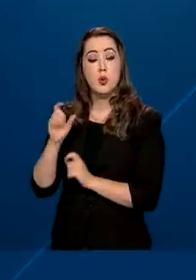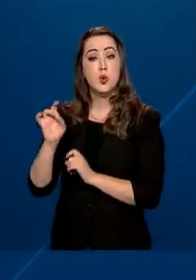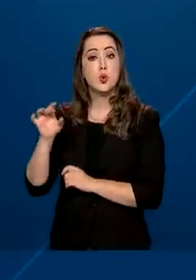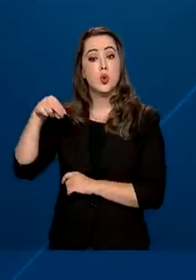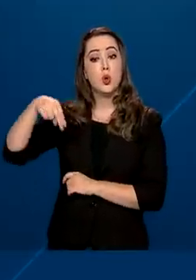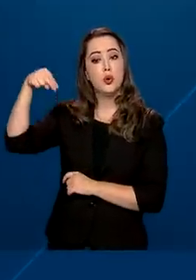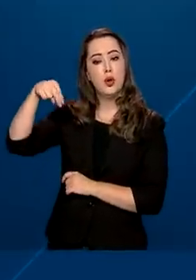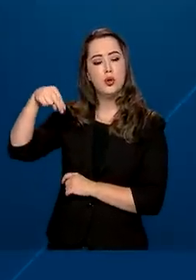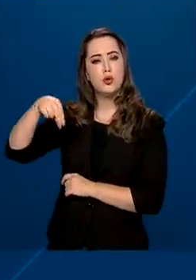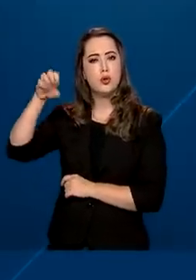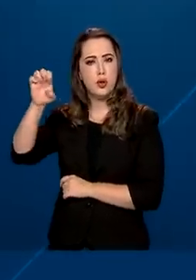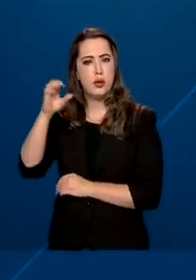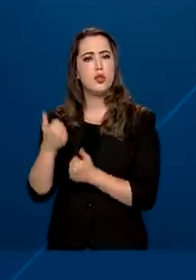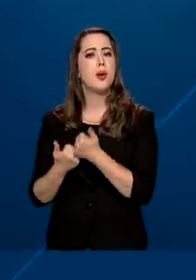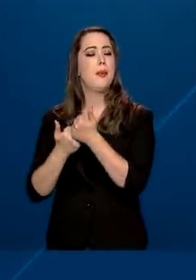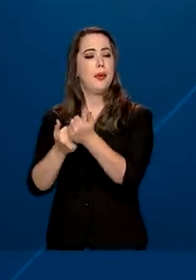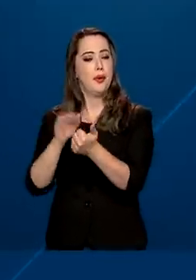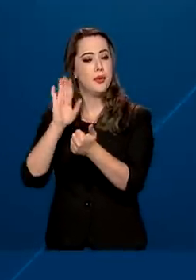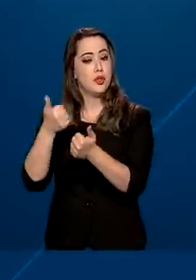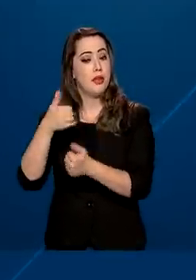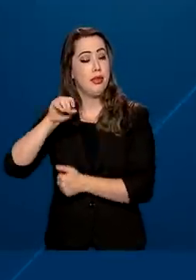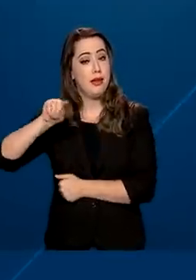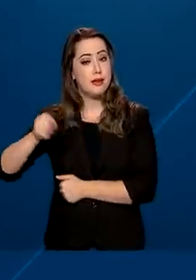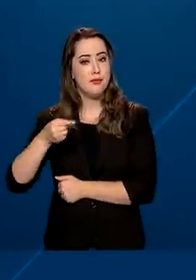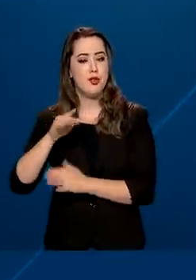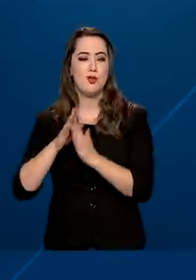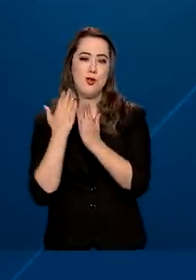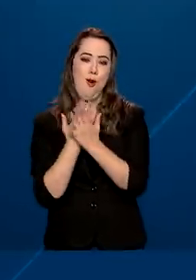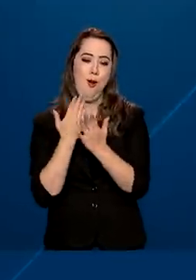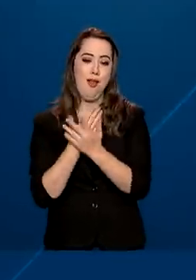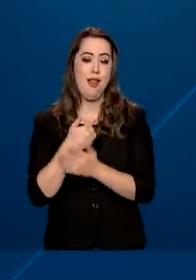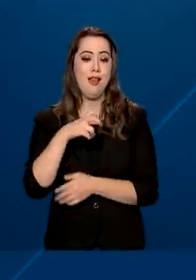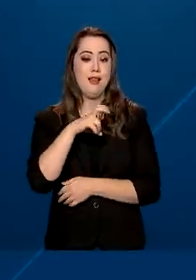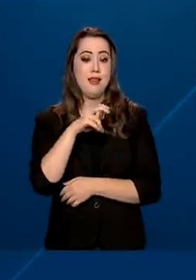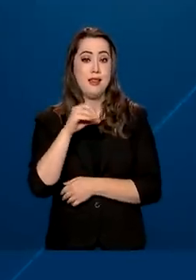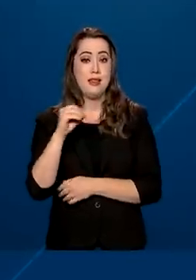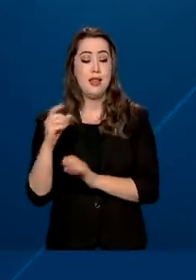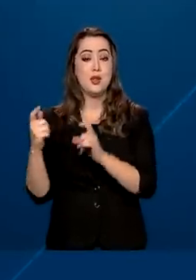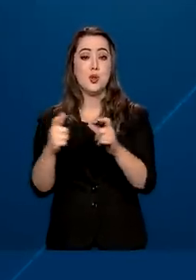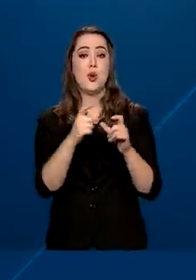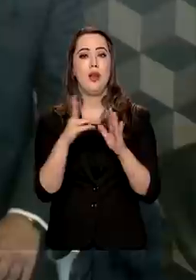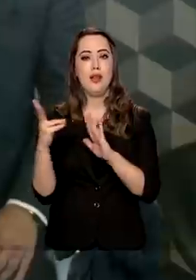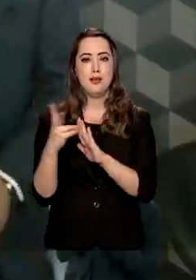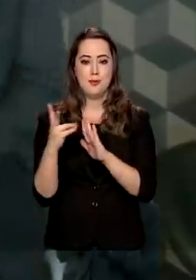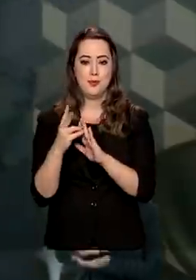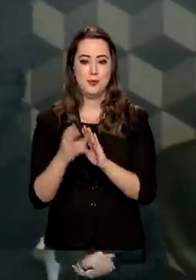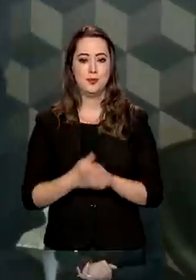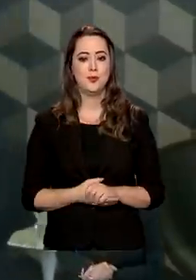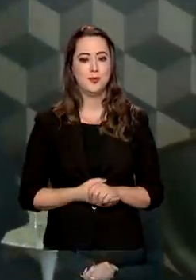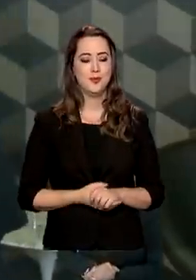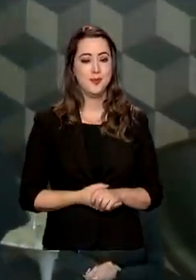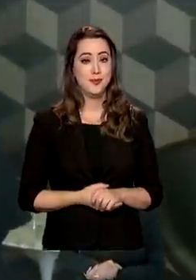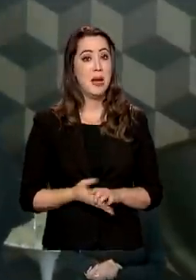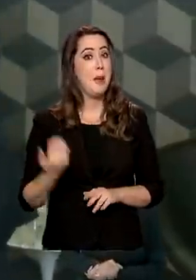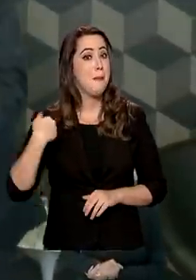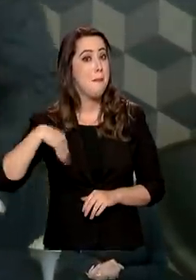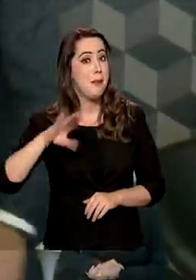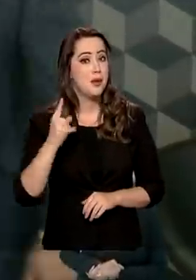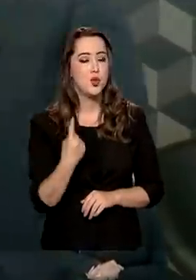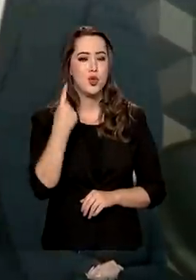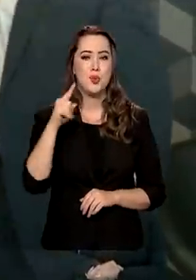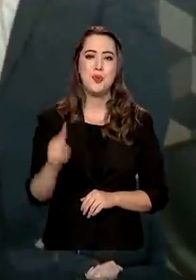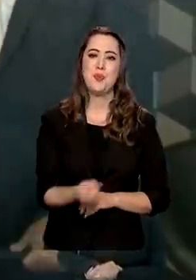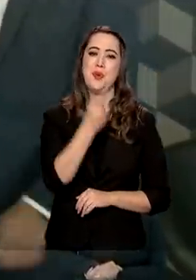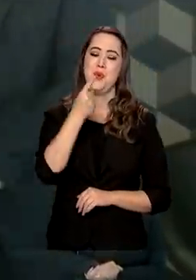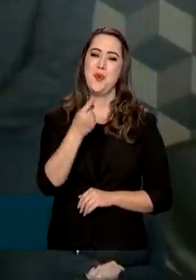O programa já beneficiou mais de 10 mil escolas e quase 500 aldeias indígenas. E mais mil pontos pelo programa